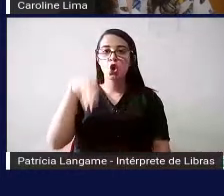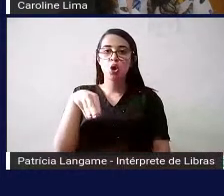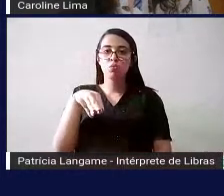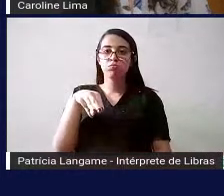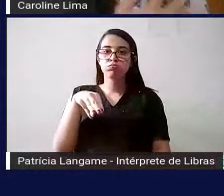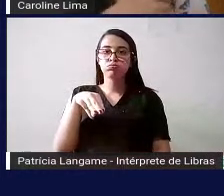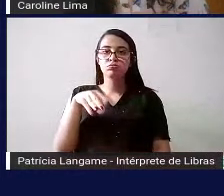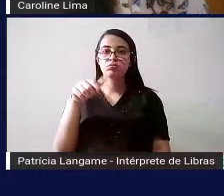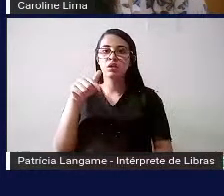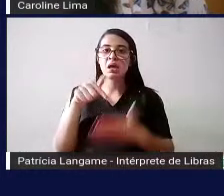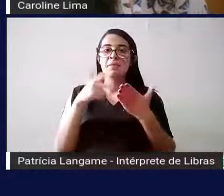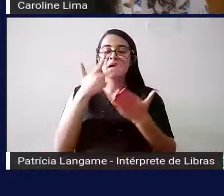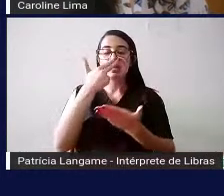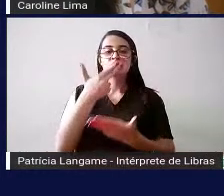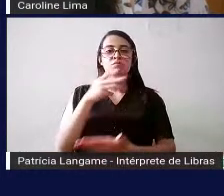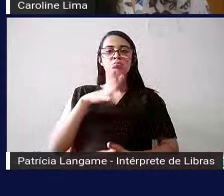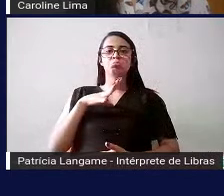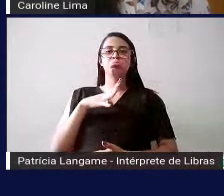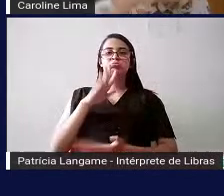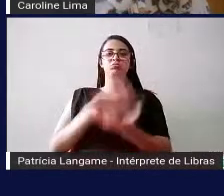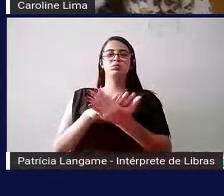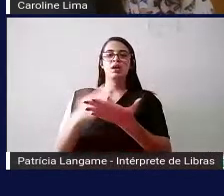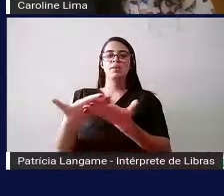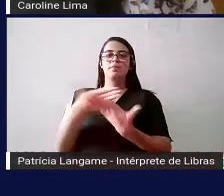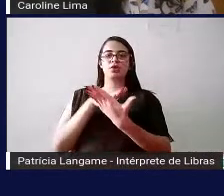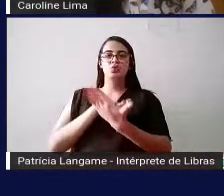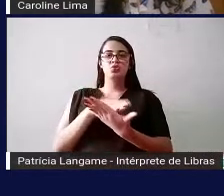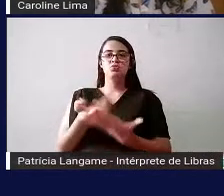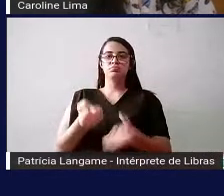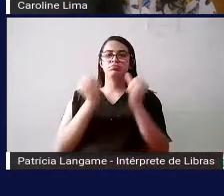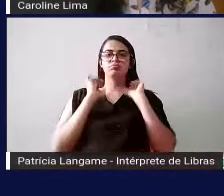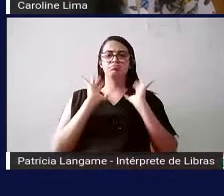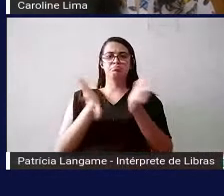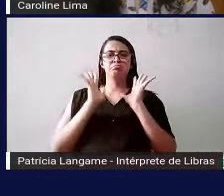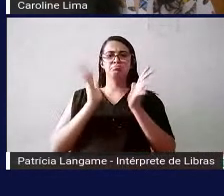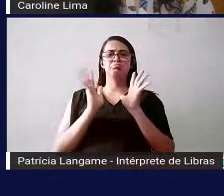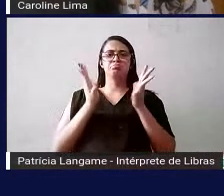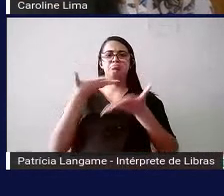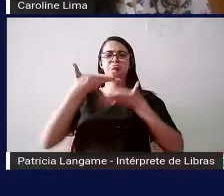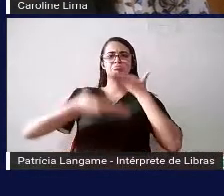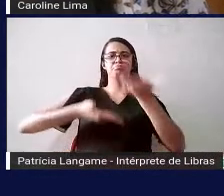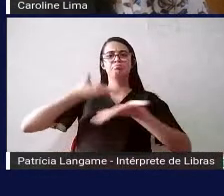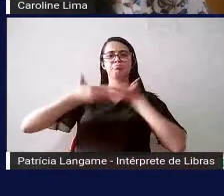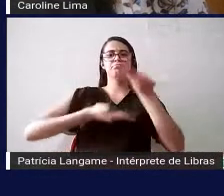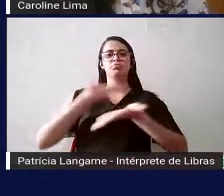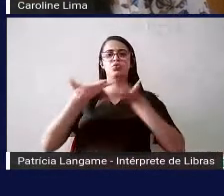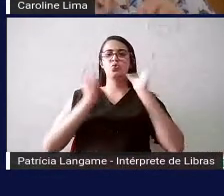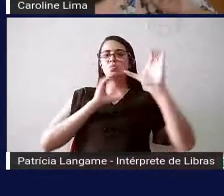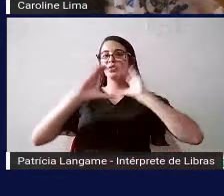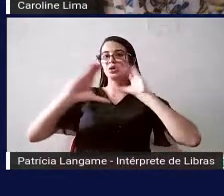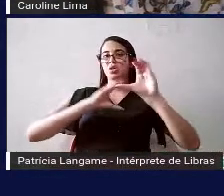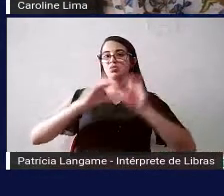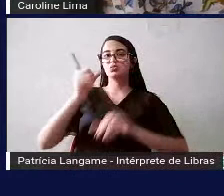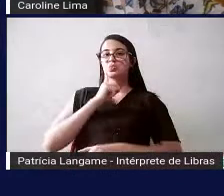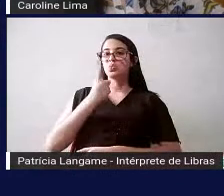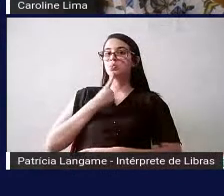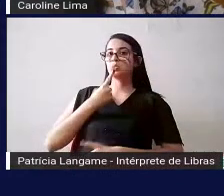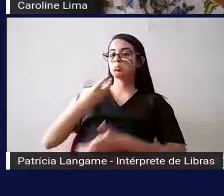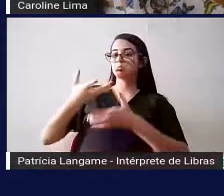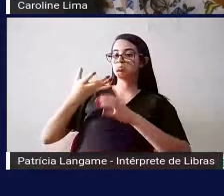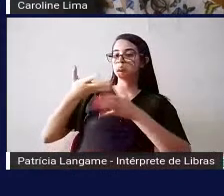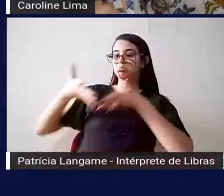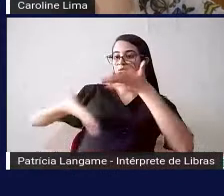central de Libras tem um intérprete lá do outro lado e que ele vai intermediar essa comunicação então o surdo vai falar em Libras e ele vai